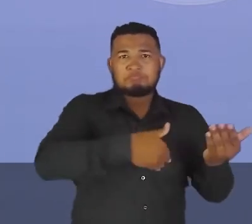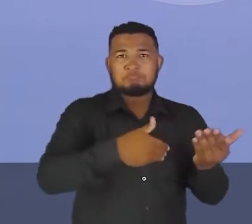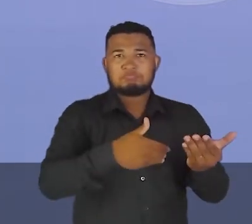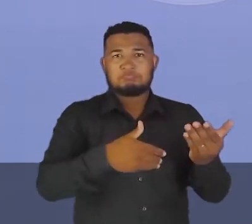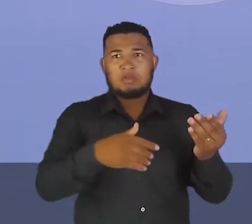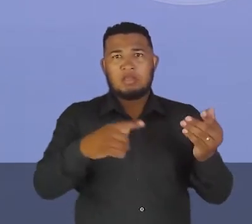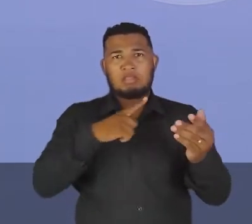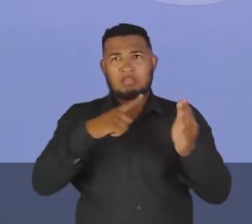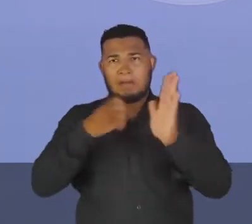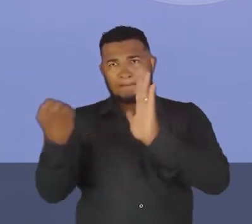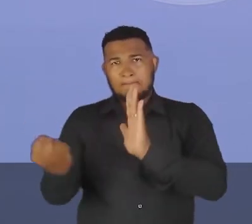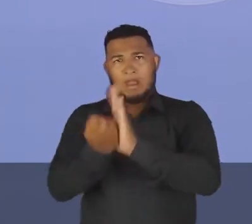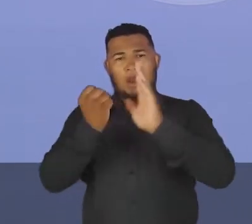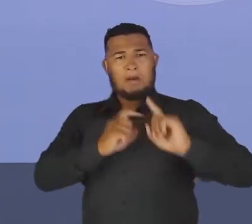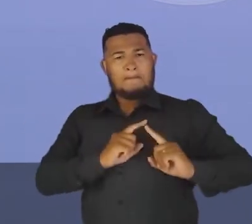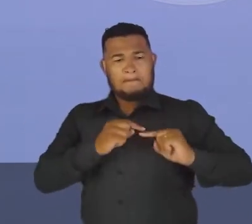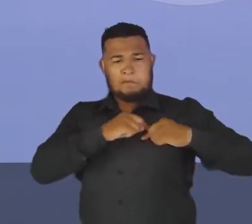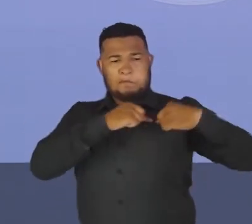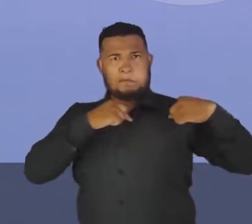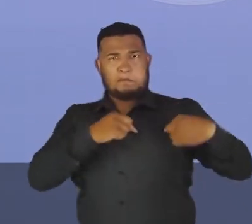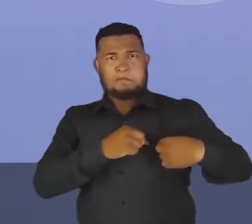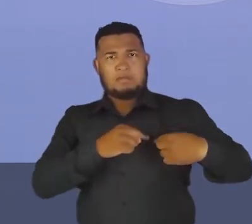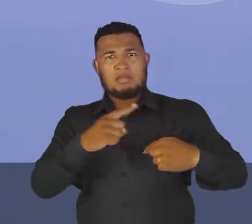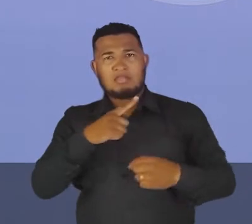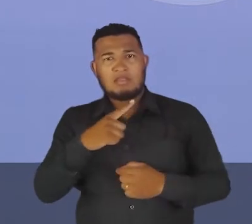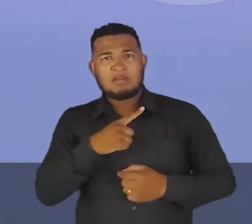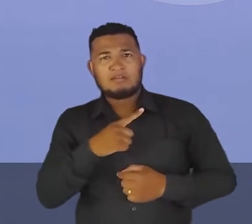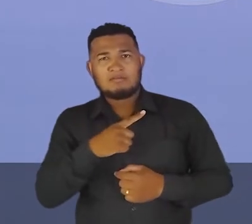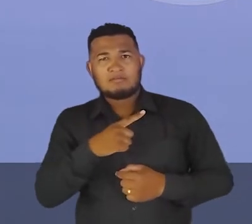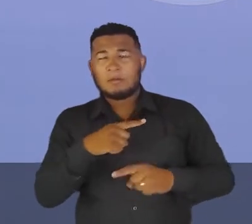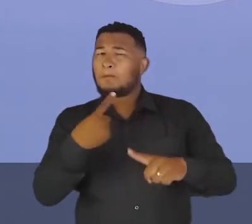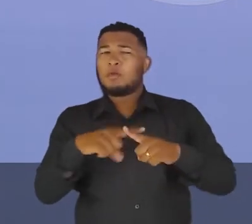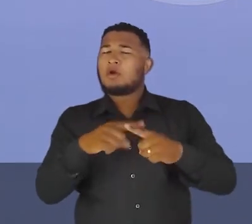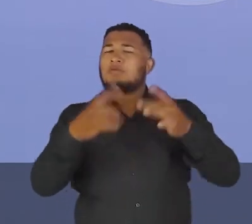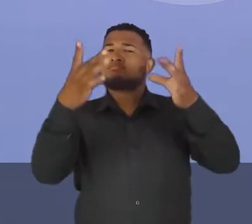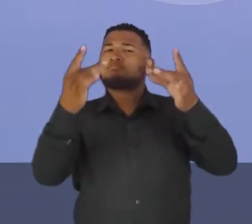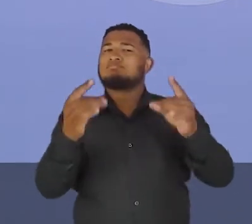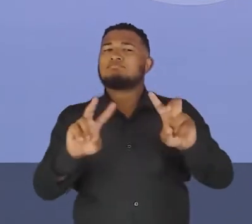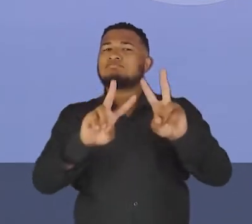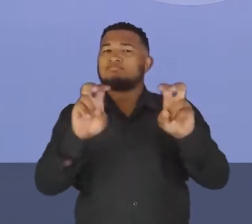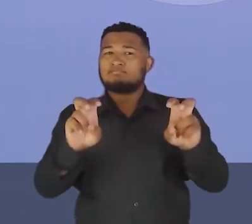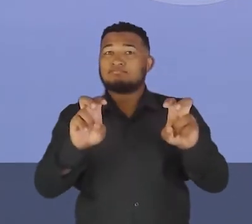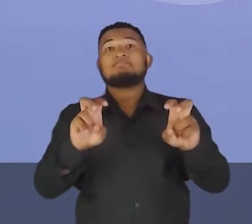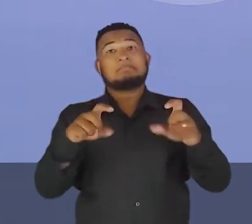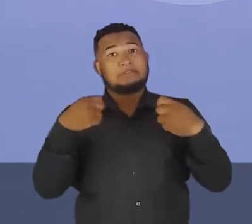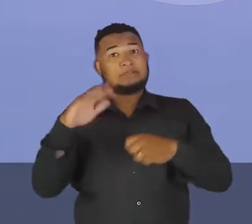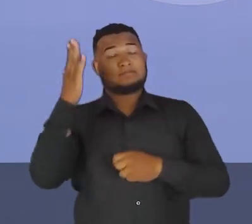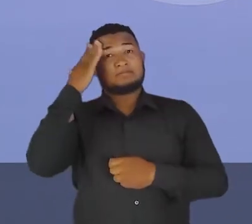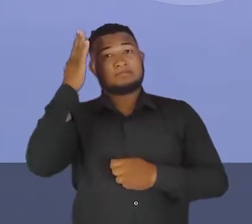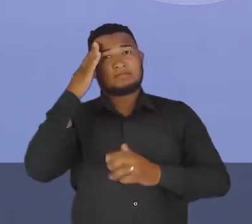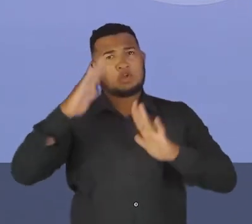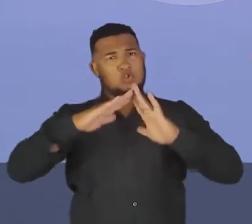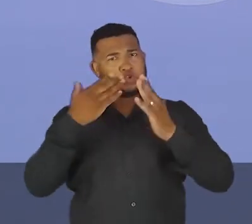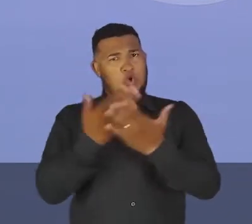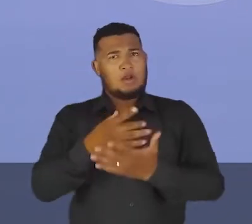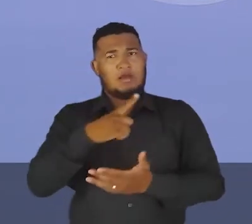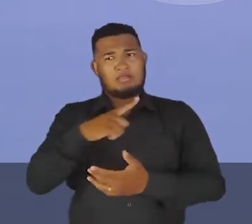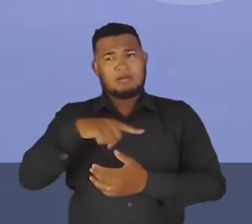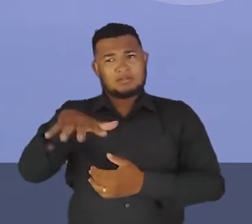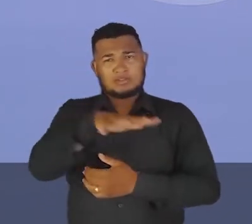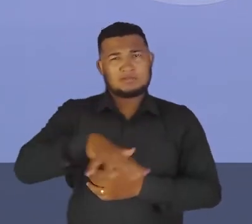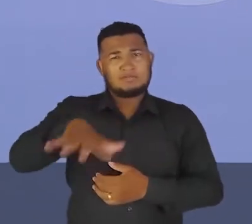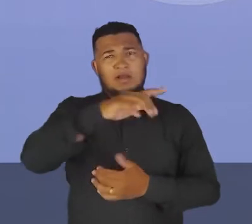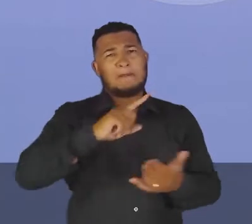símbolos? Ela tem brasão? Ela tem bandeira? Por que a gente tem que falar sobre isso? A gente tem que entender então que a escola tem diversos espaços